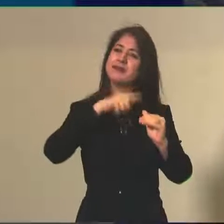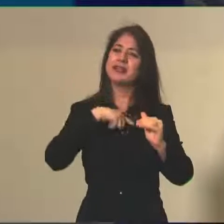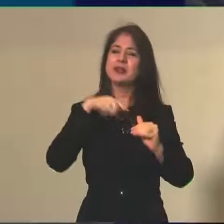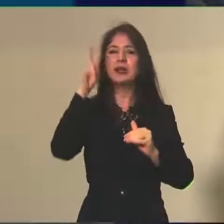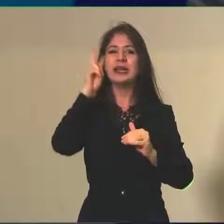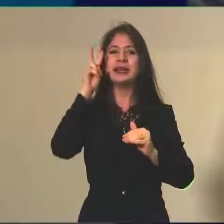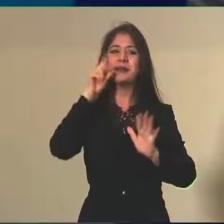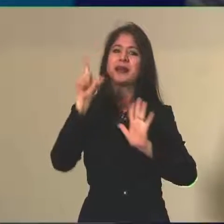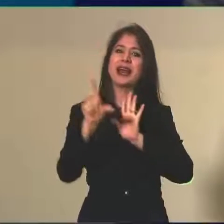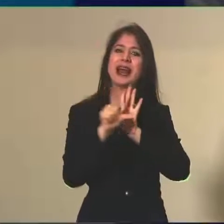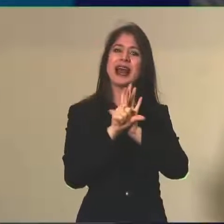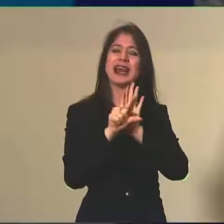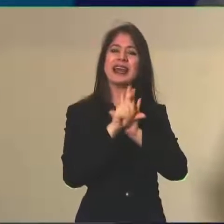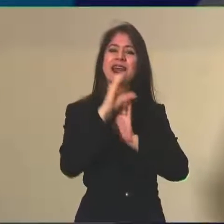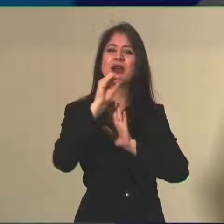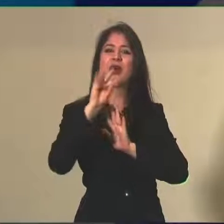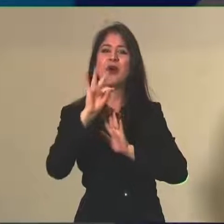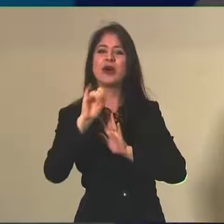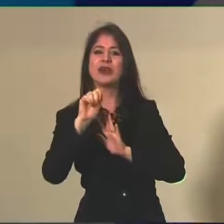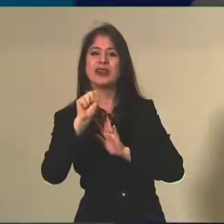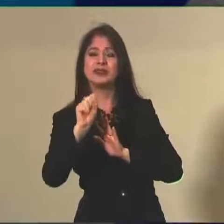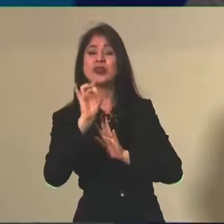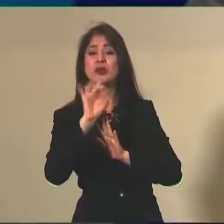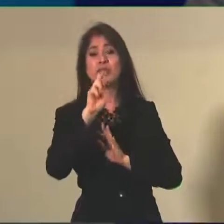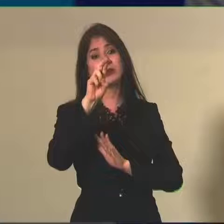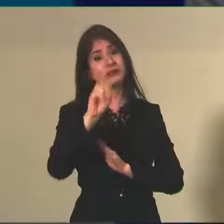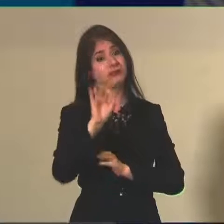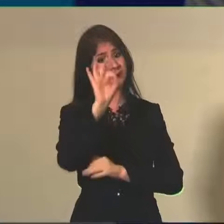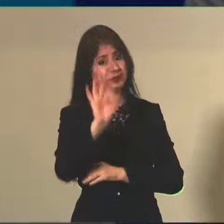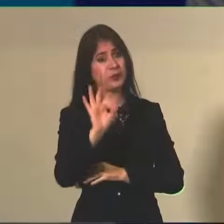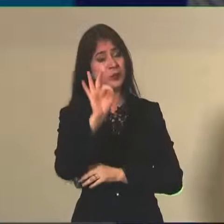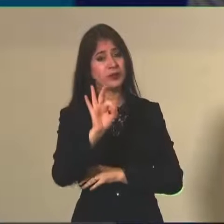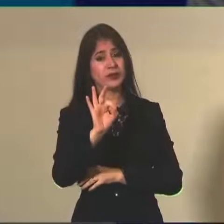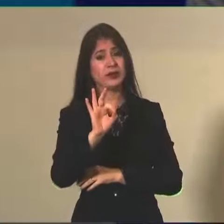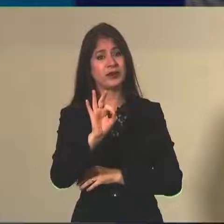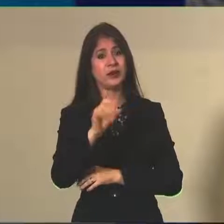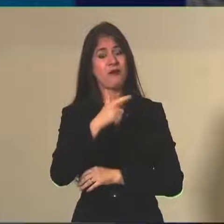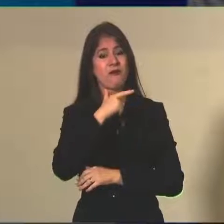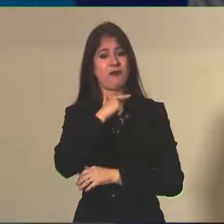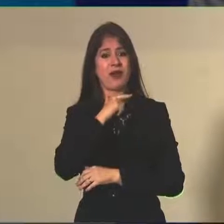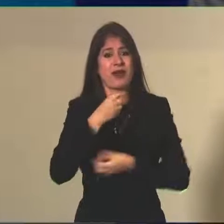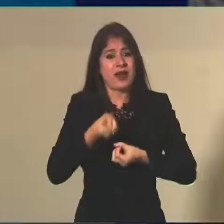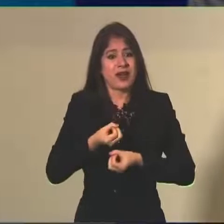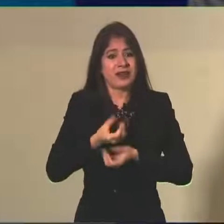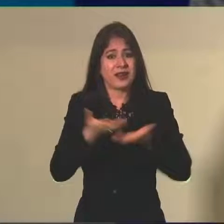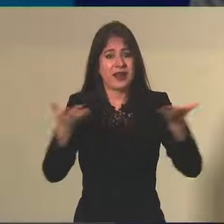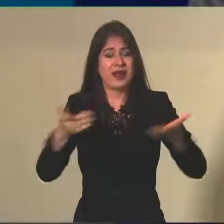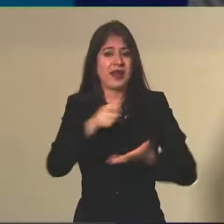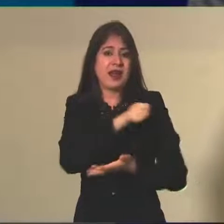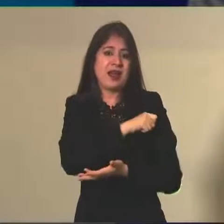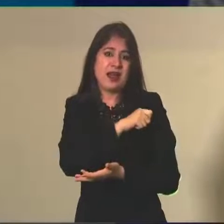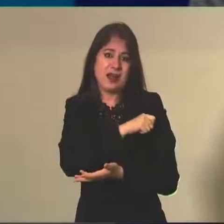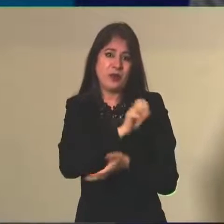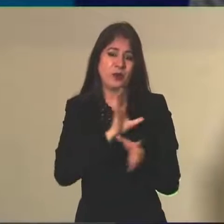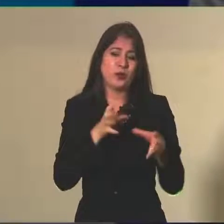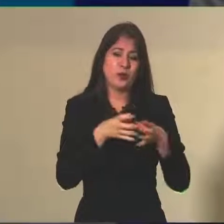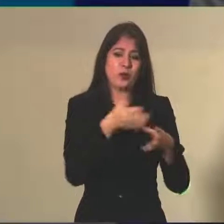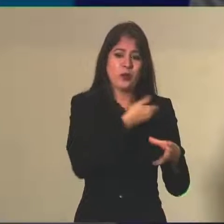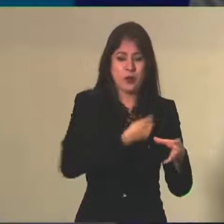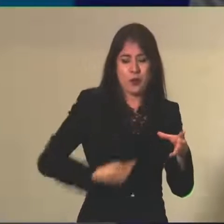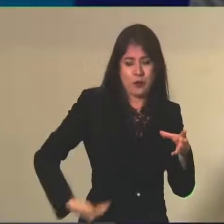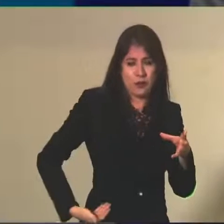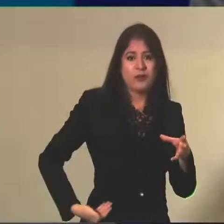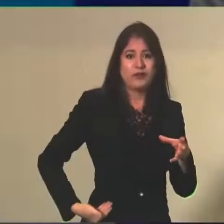de cotas prevê que 50% das vagas são destinadas aos alunos da rede pública de